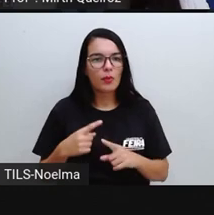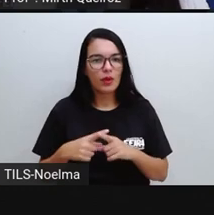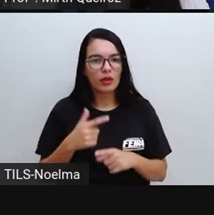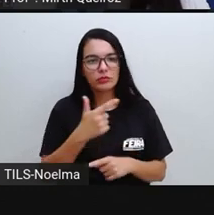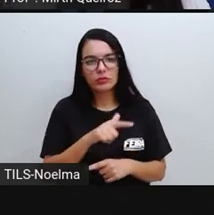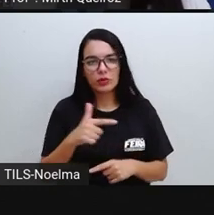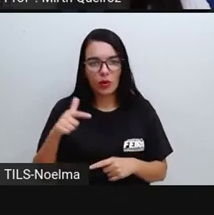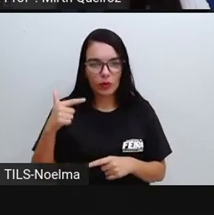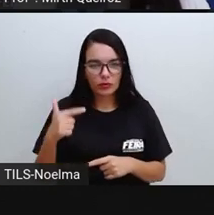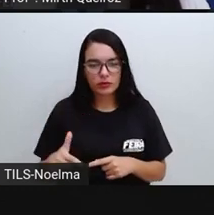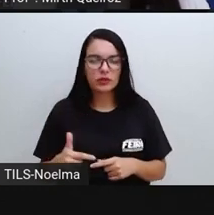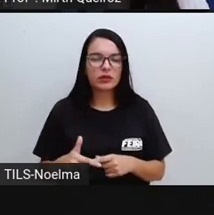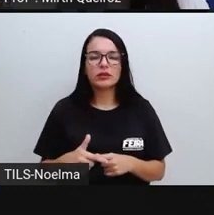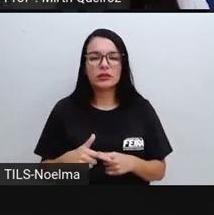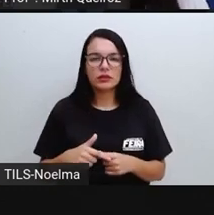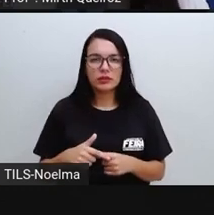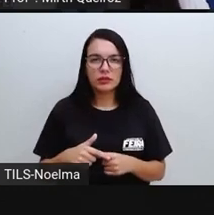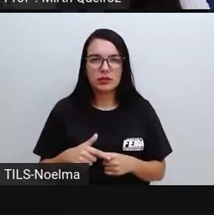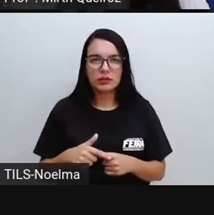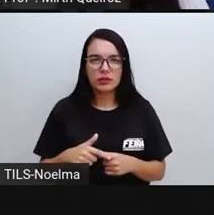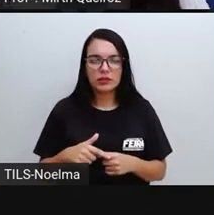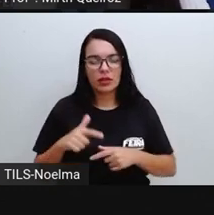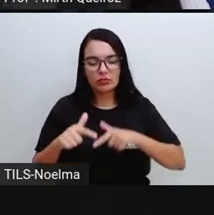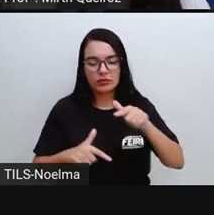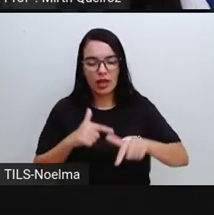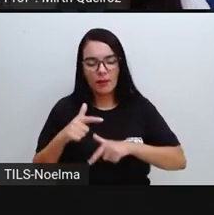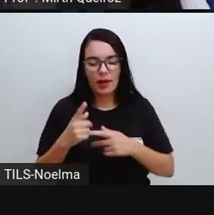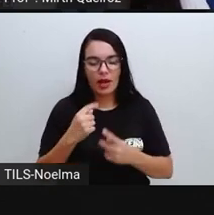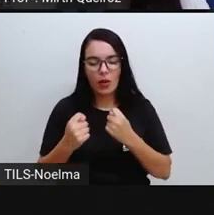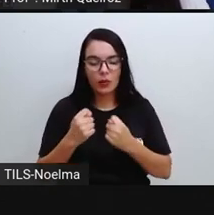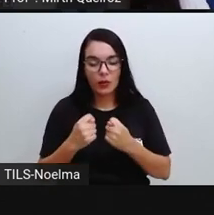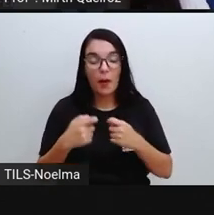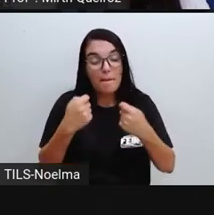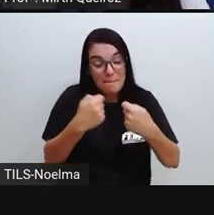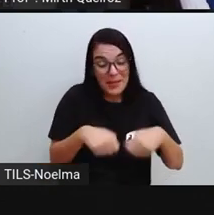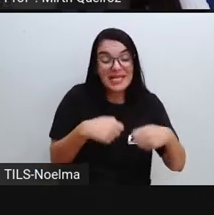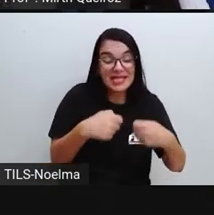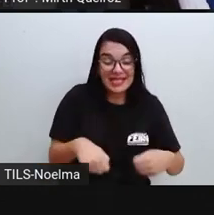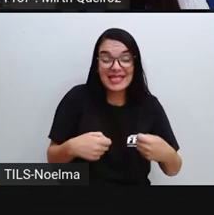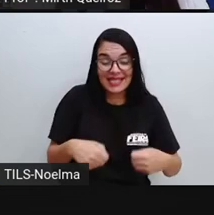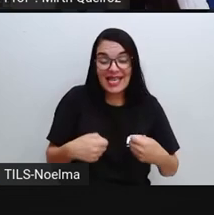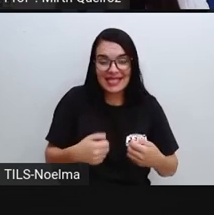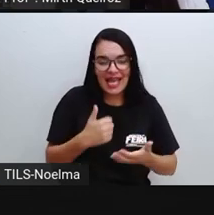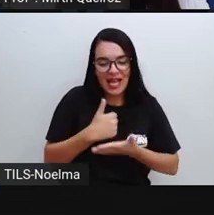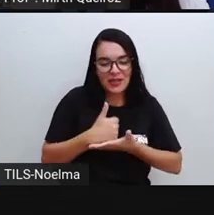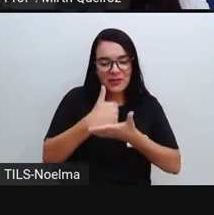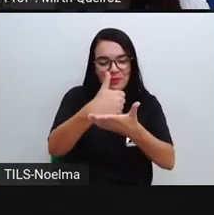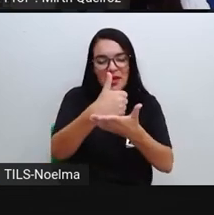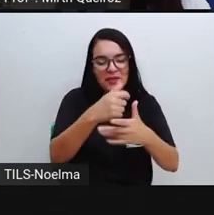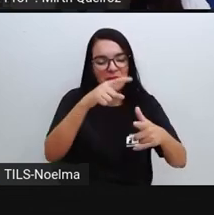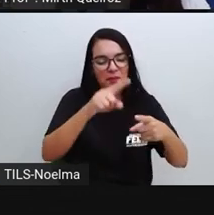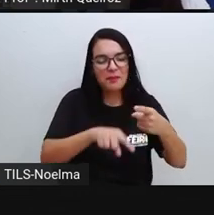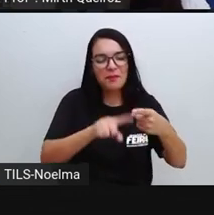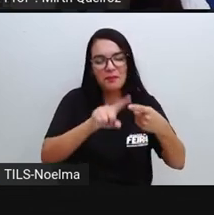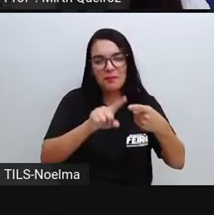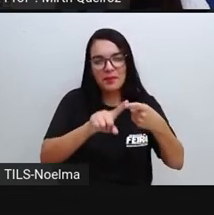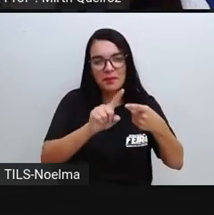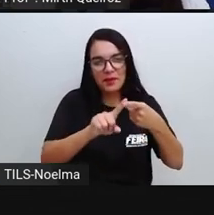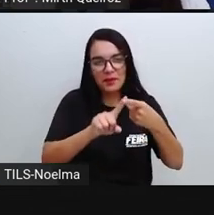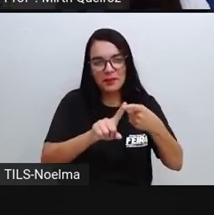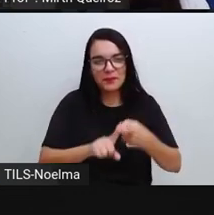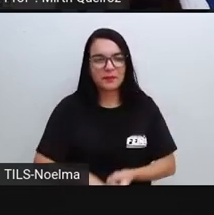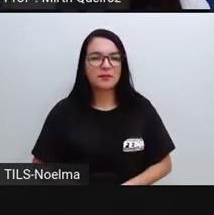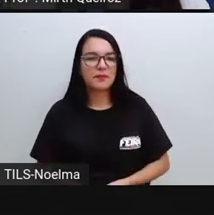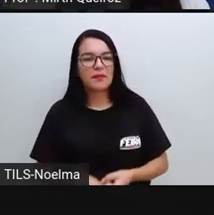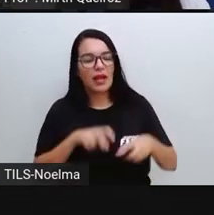atividades econômicas vão depender desse setor primário, que vai envolver aí atividades de agricultura,